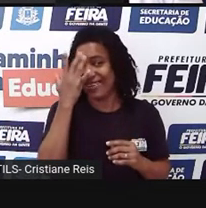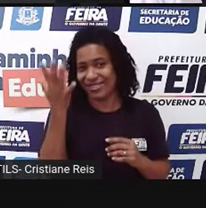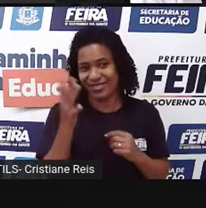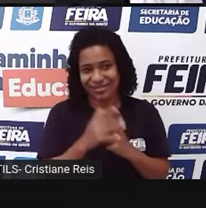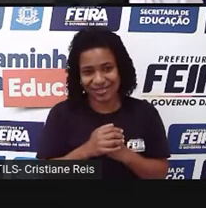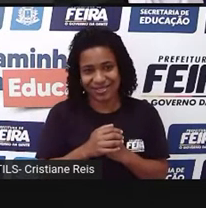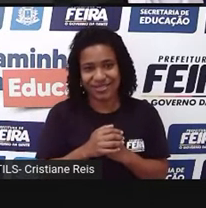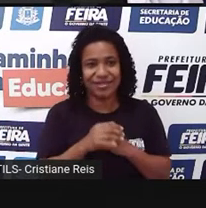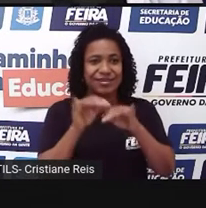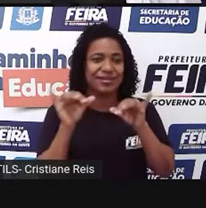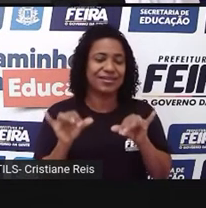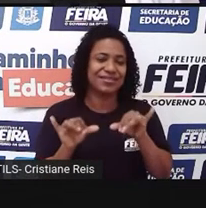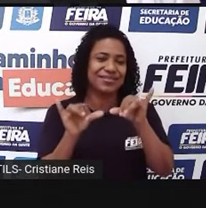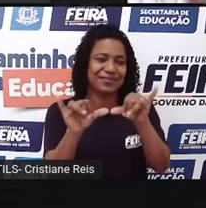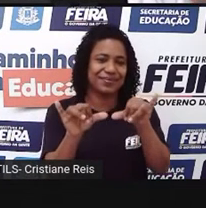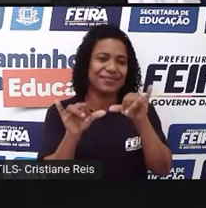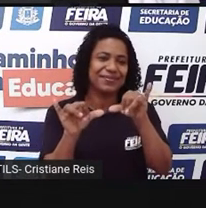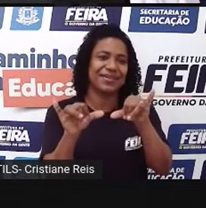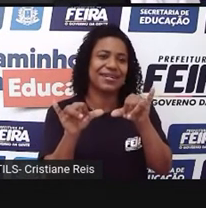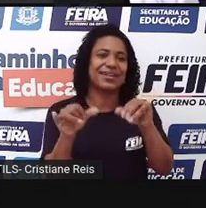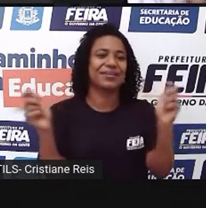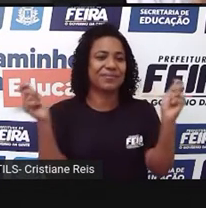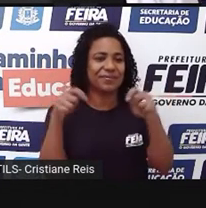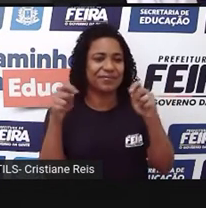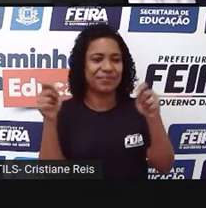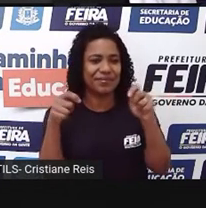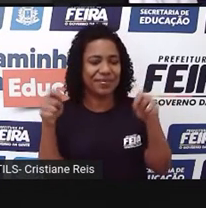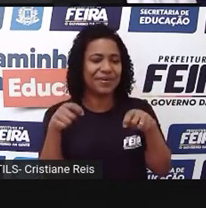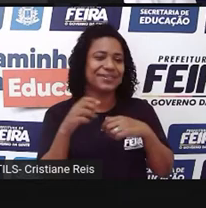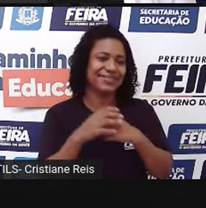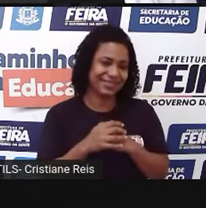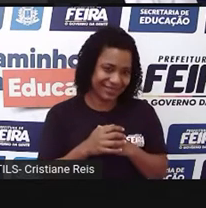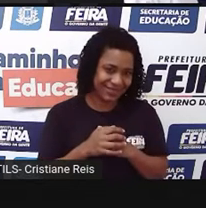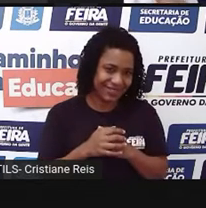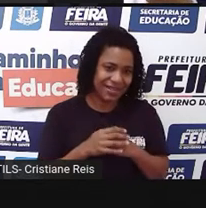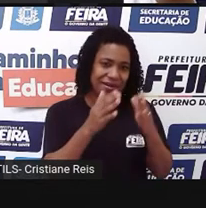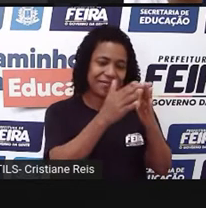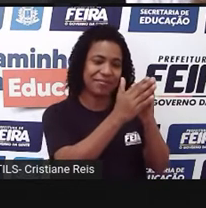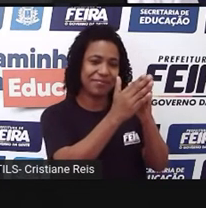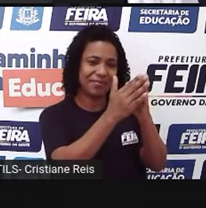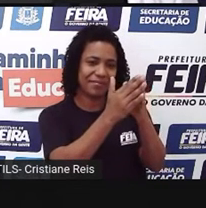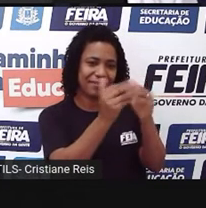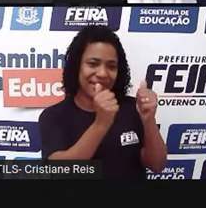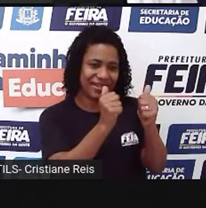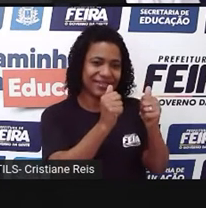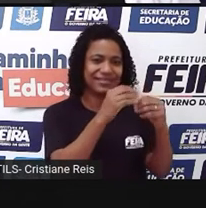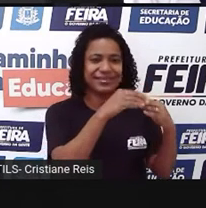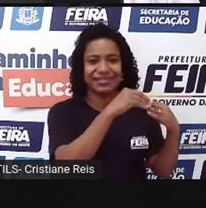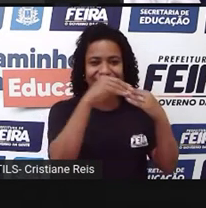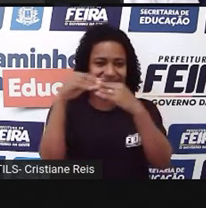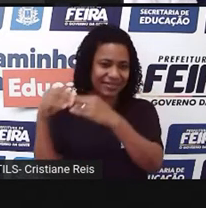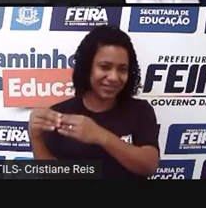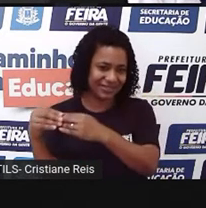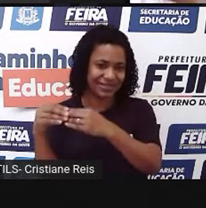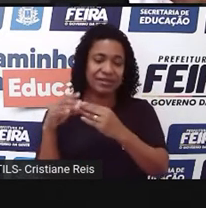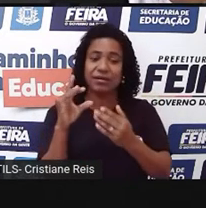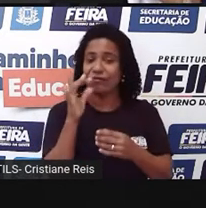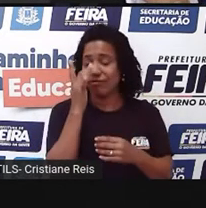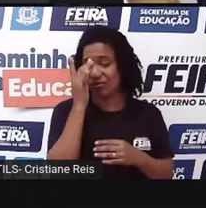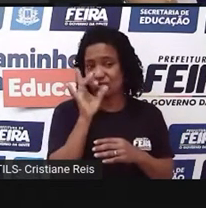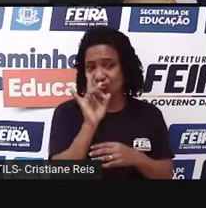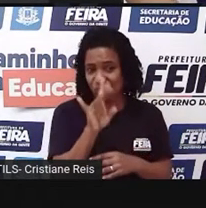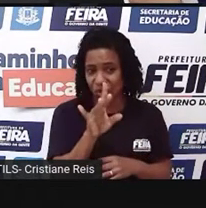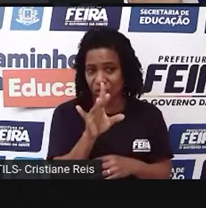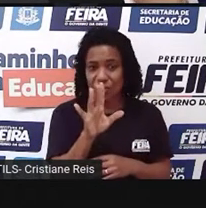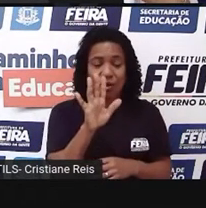é a primeira que não tem nem para onde você ligar. No máximo, você pede o supermercado e entrega, não tem aquele reservar para amanhã, né? Não tem